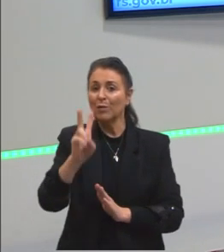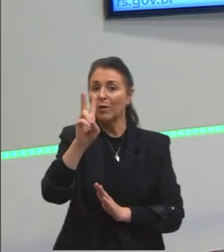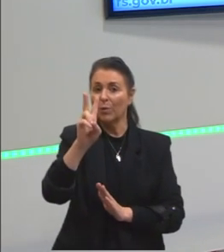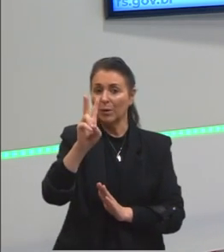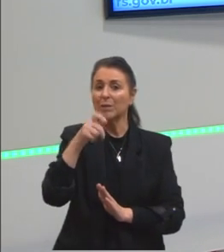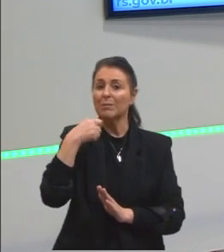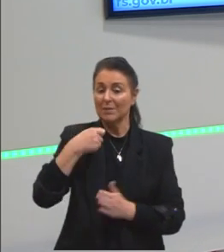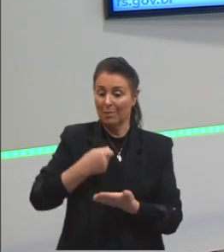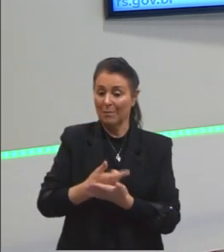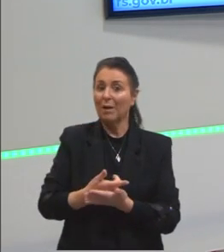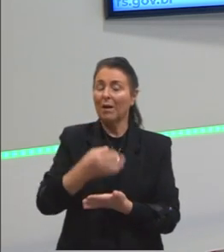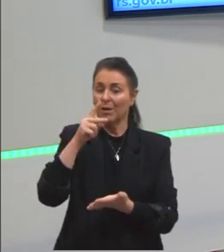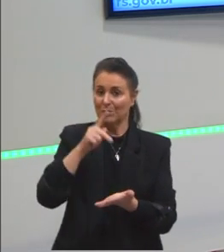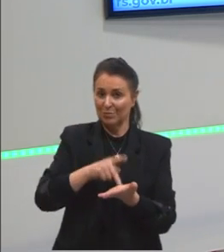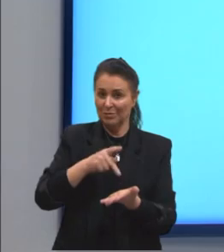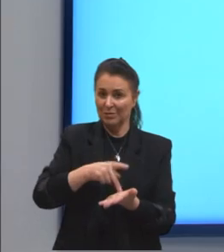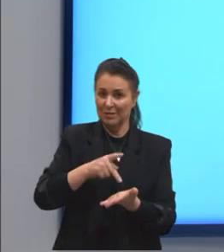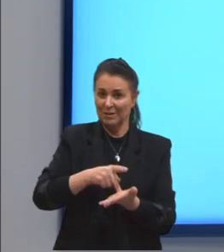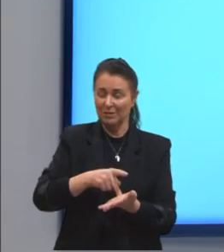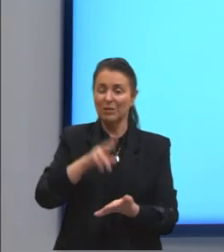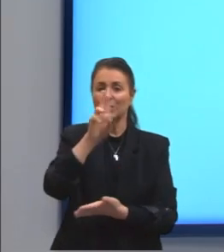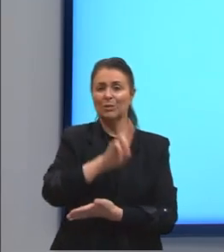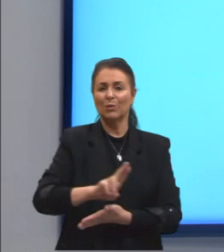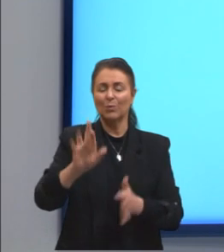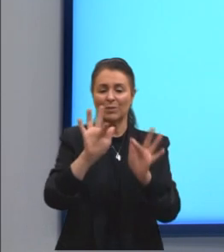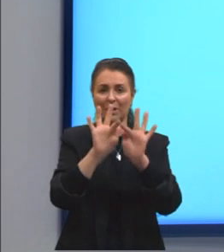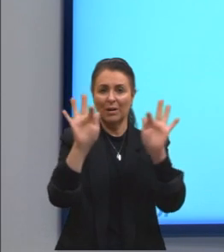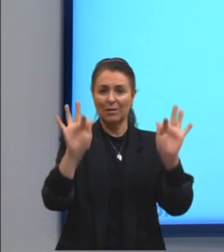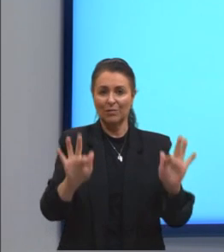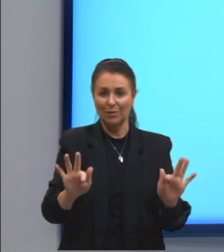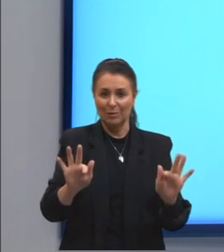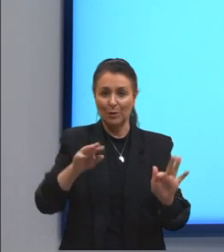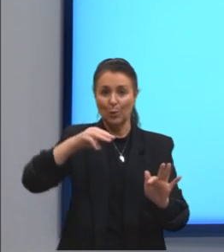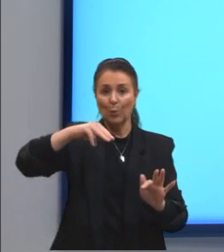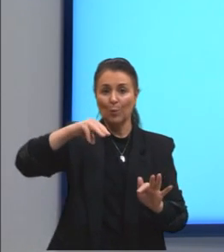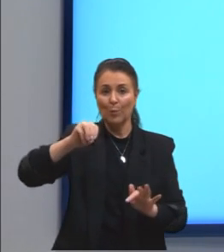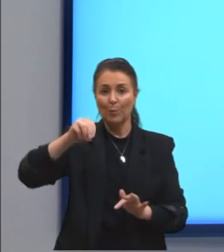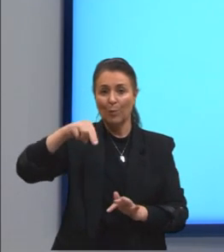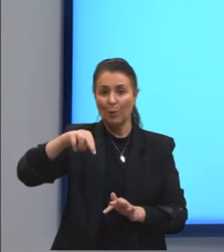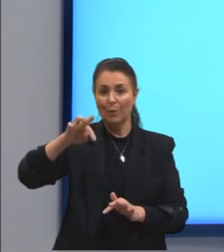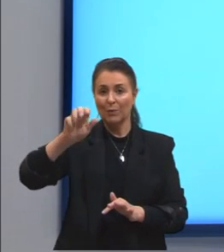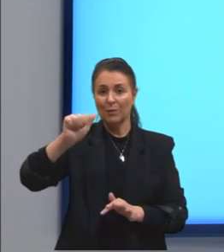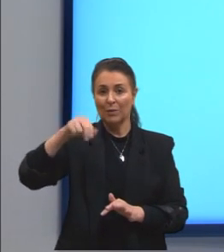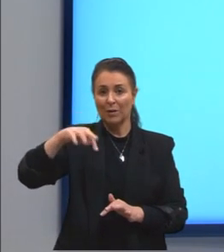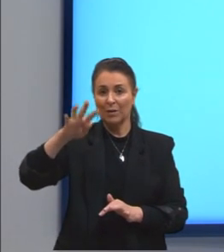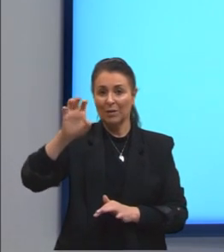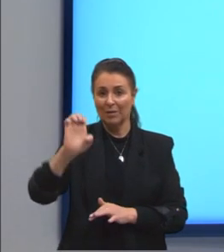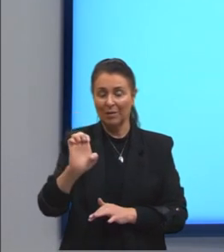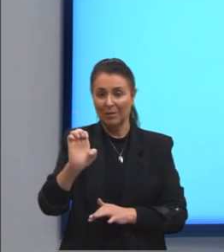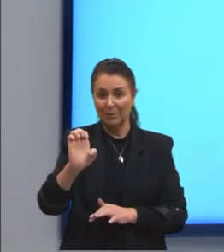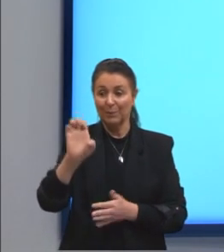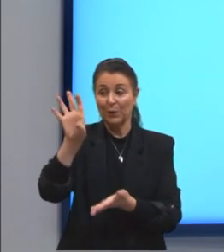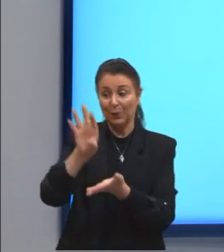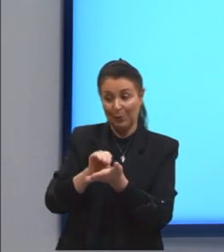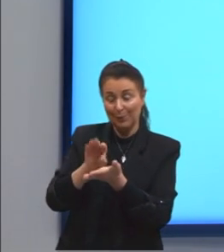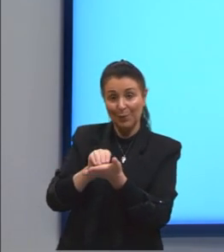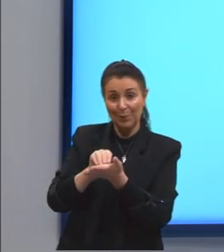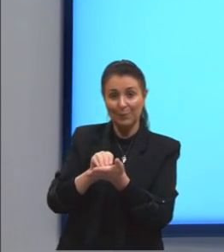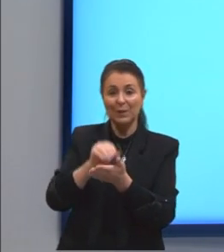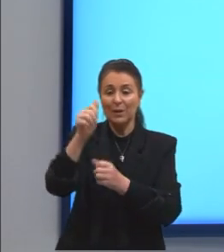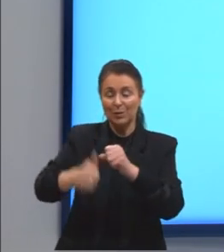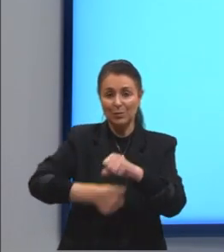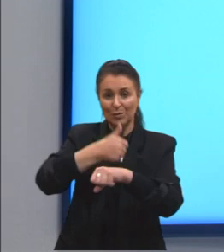fato. Então, nós vamos utilizar essa fórmula do montante. Copiei ela para cá e agora nós vamos